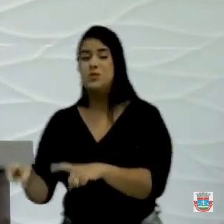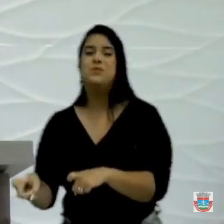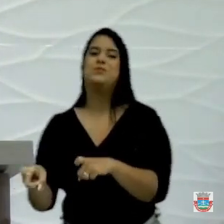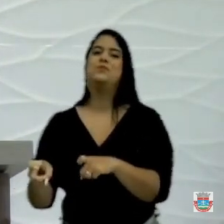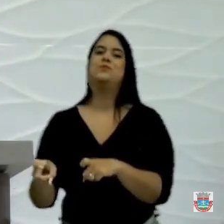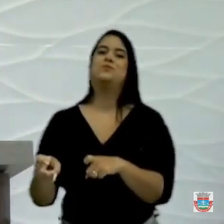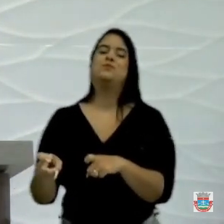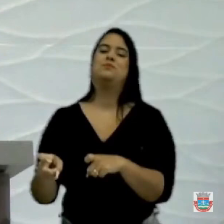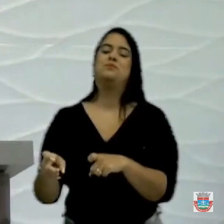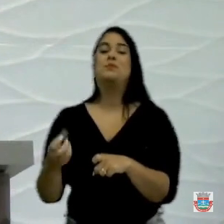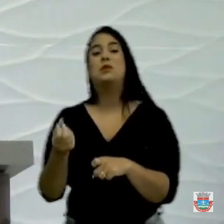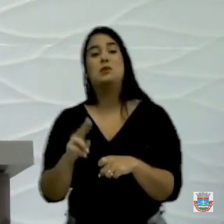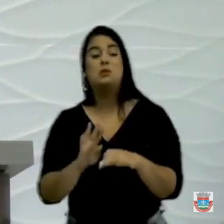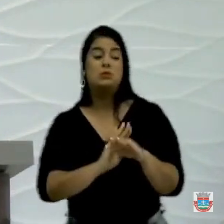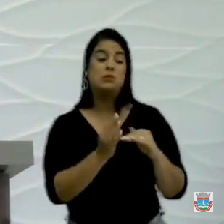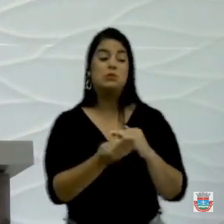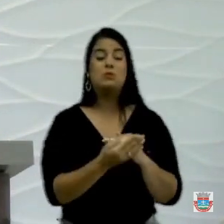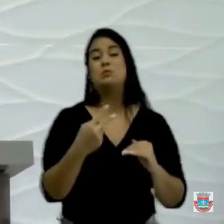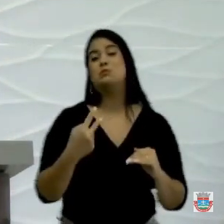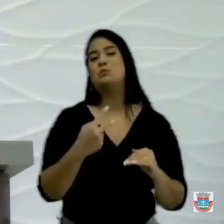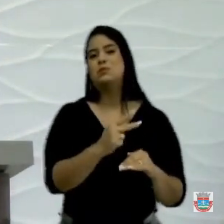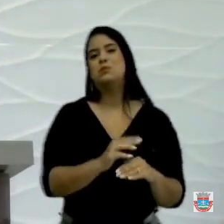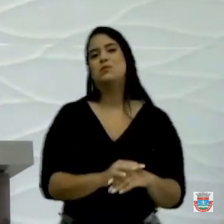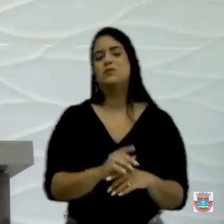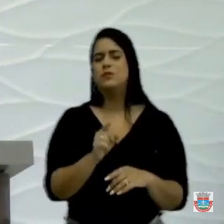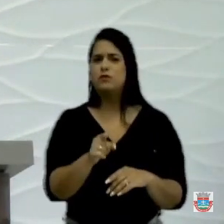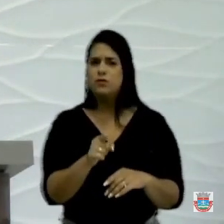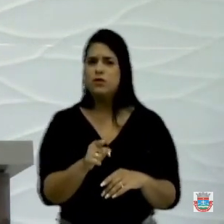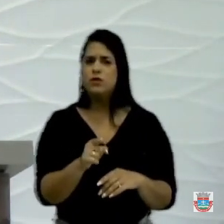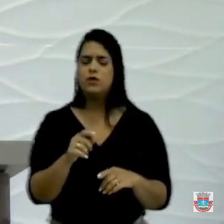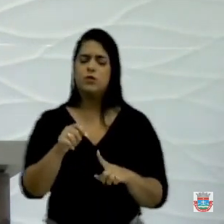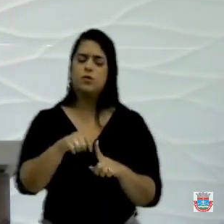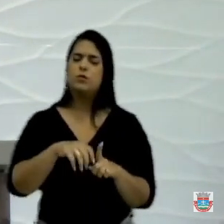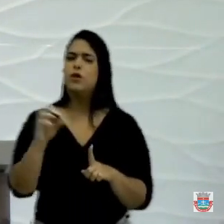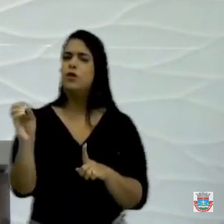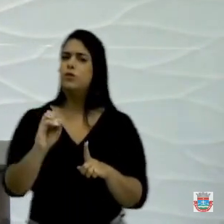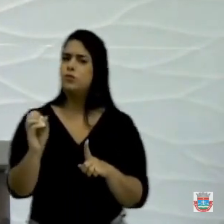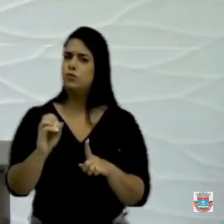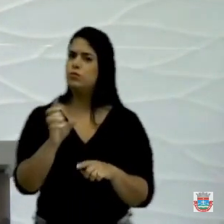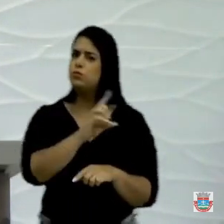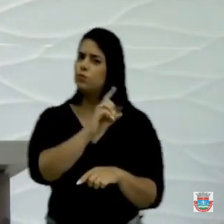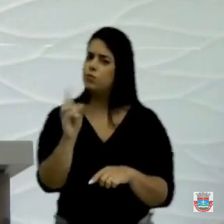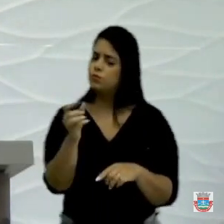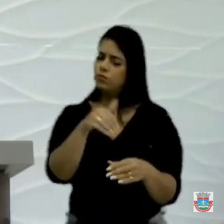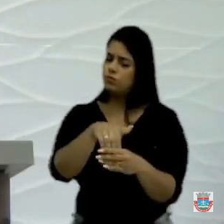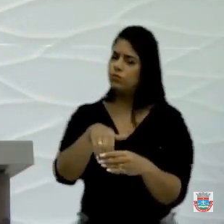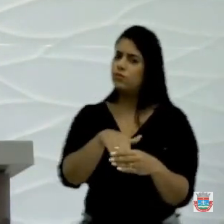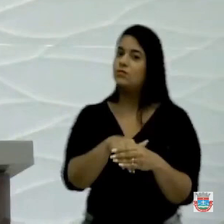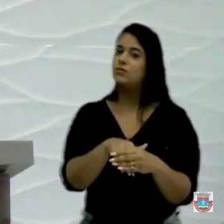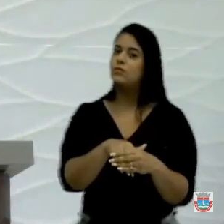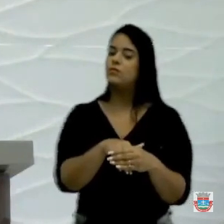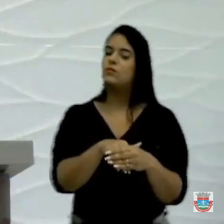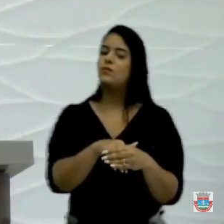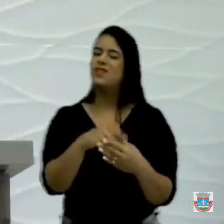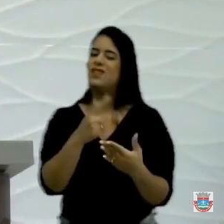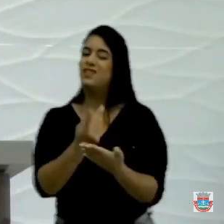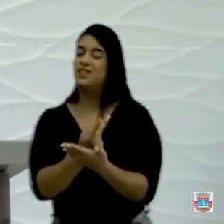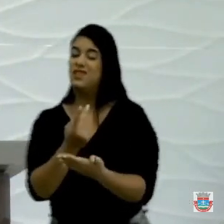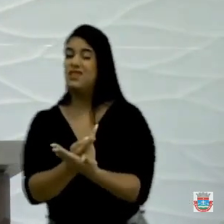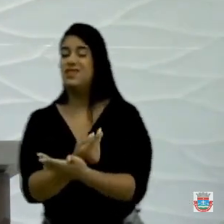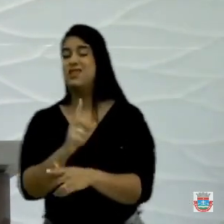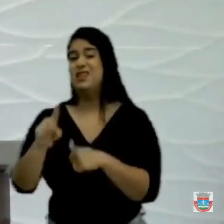atenção. Para você, em outubro, no dia da eleição, não dar seu voto errado e depois ficar